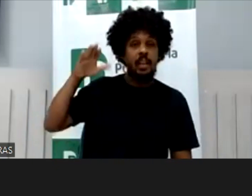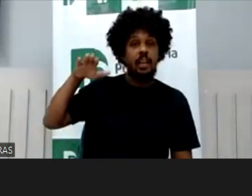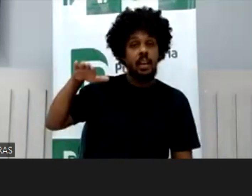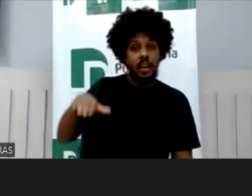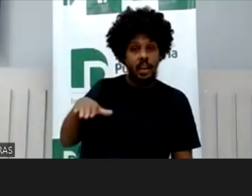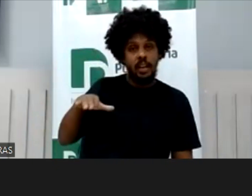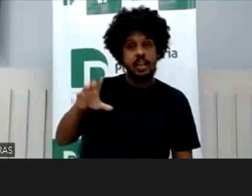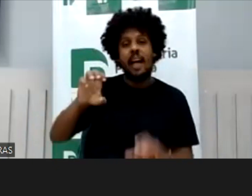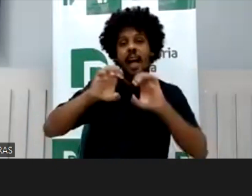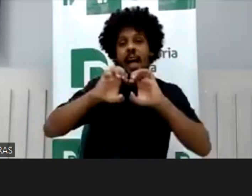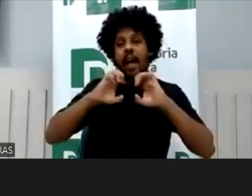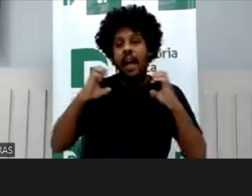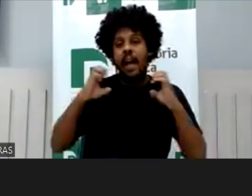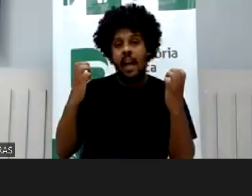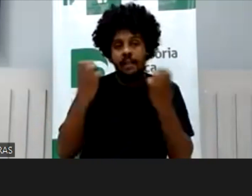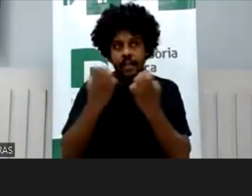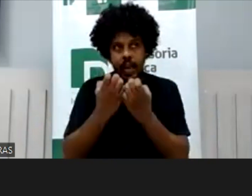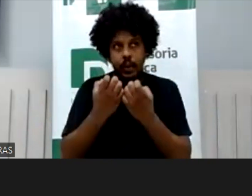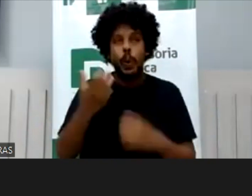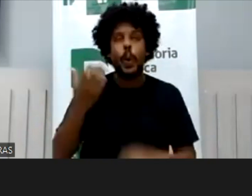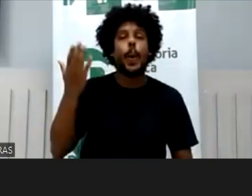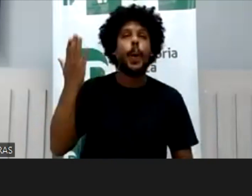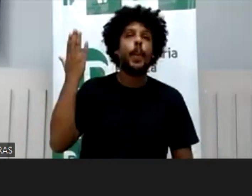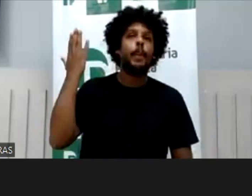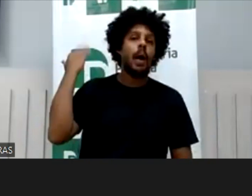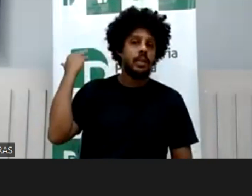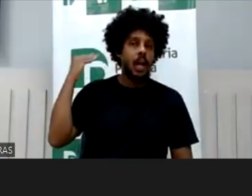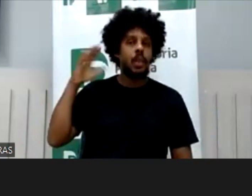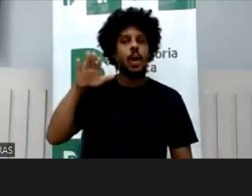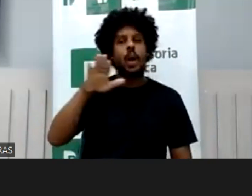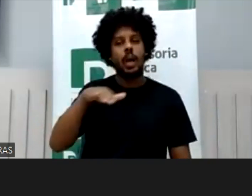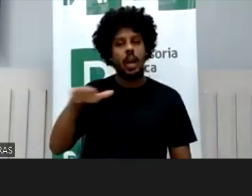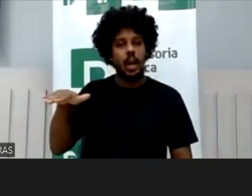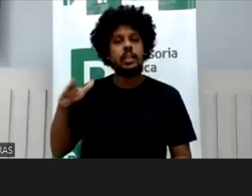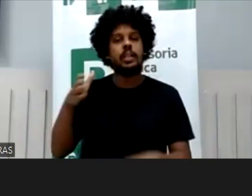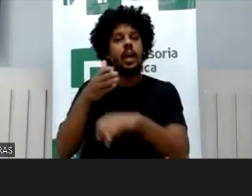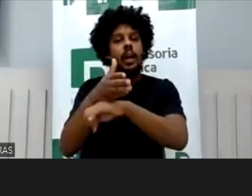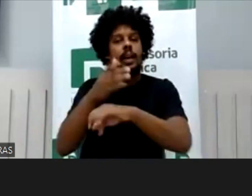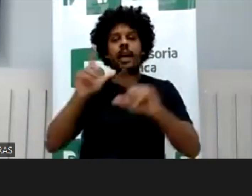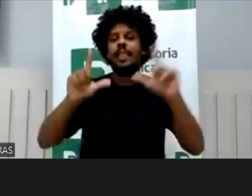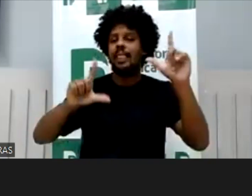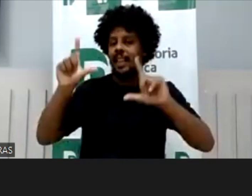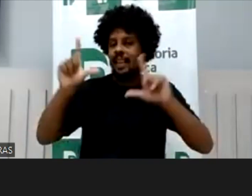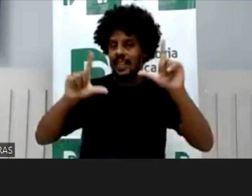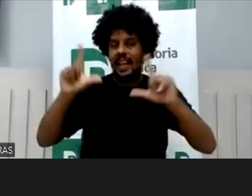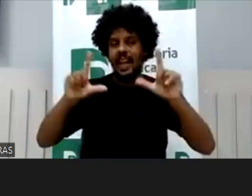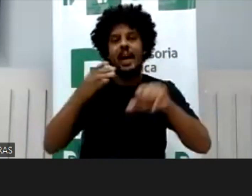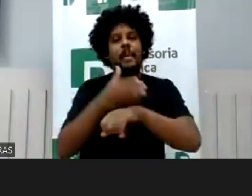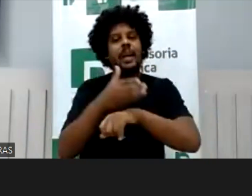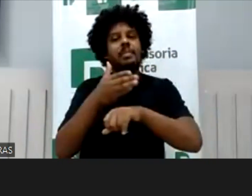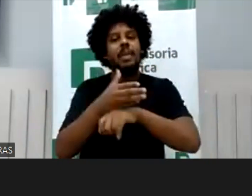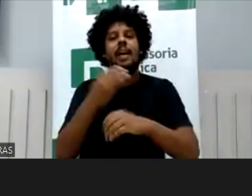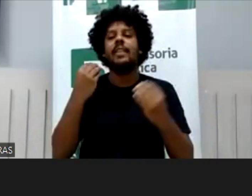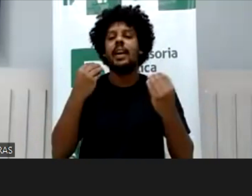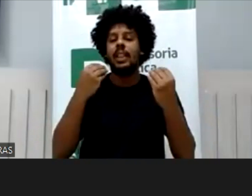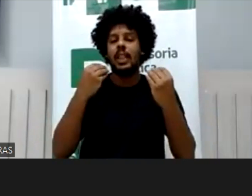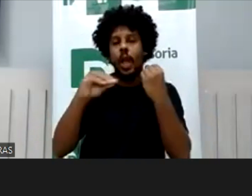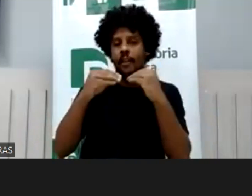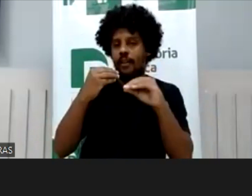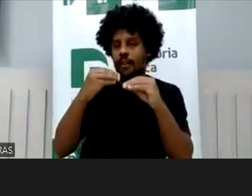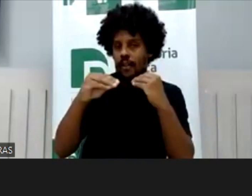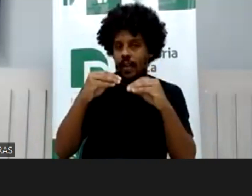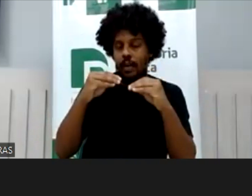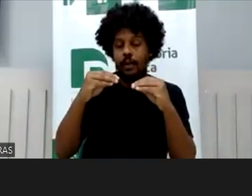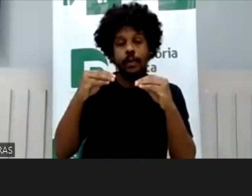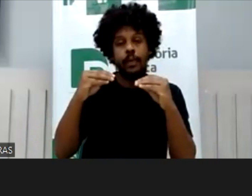houve por muito tempo aquelas crianças que iam para a televisão também, participação em novela, onde não